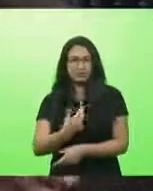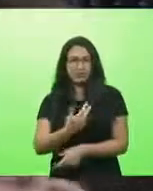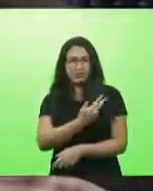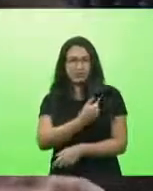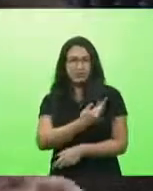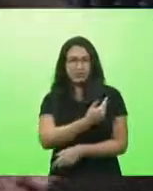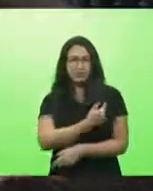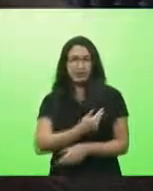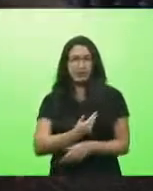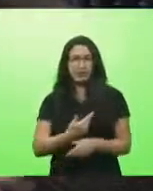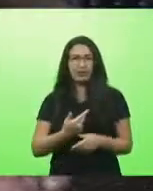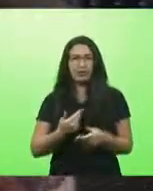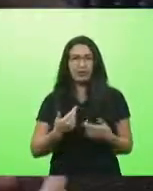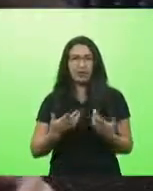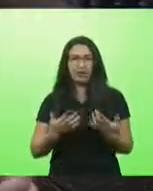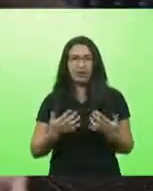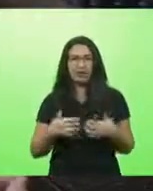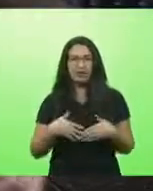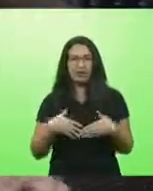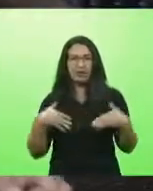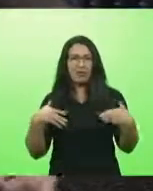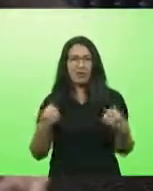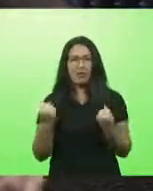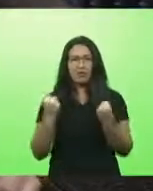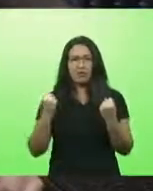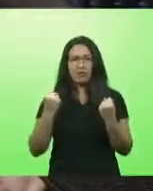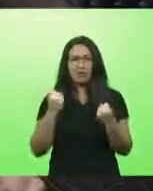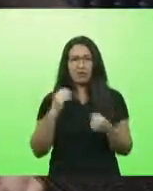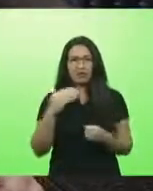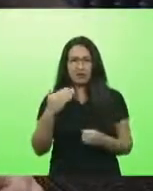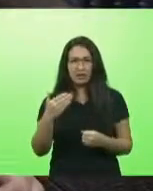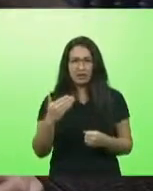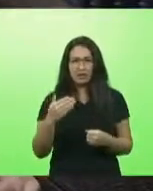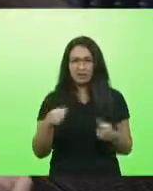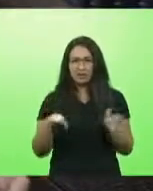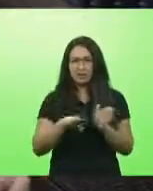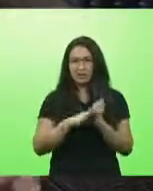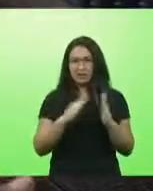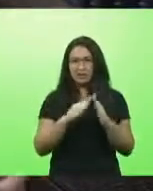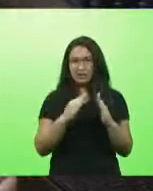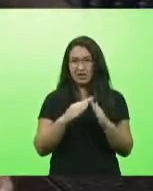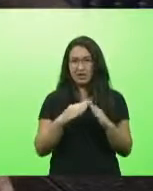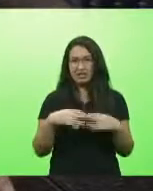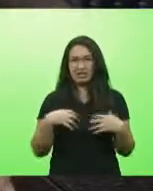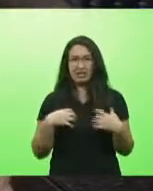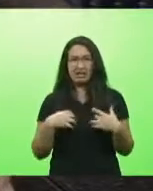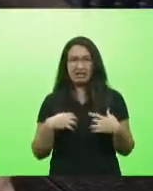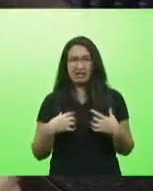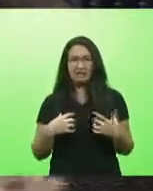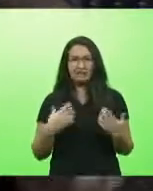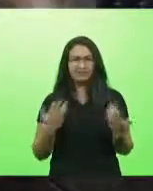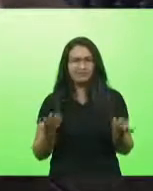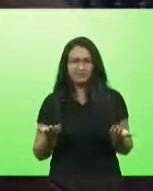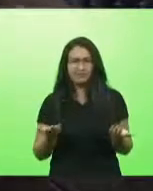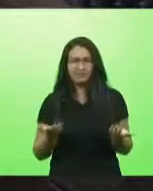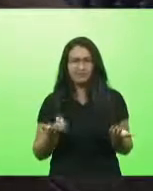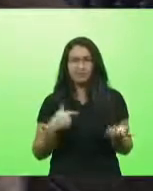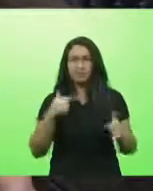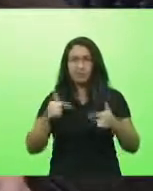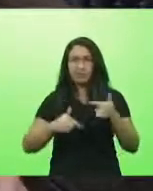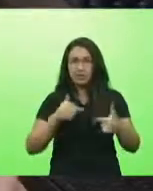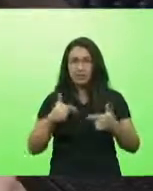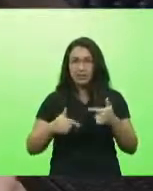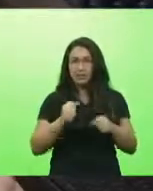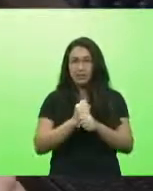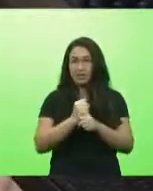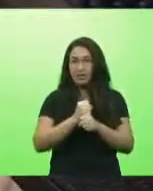força e honra e de noite está falando que está estressado com o serviço trabalhei 20 anos 12, 24 12, 48 esperando qual